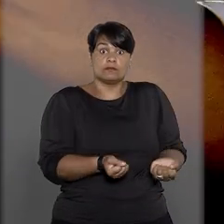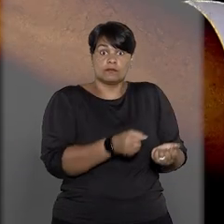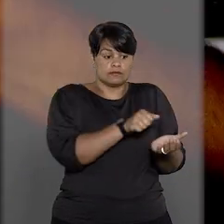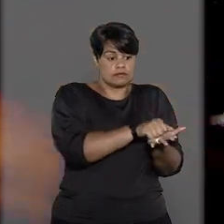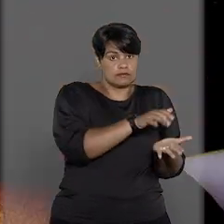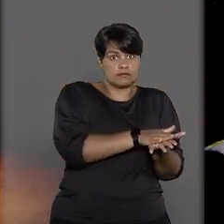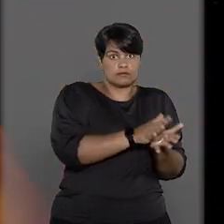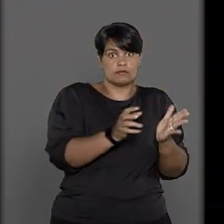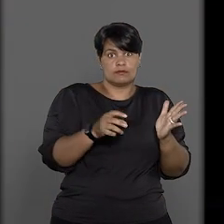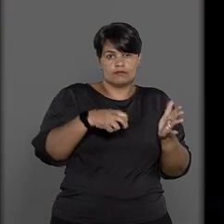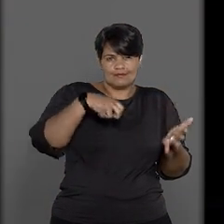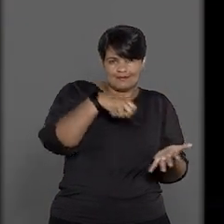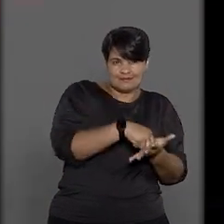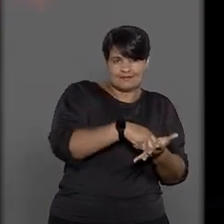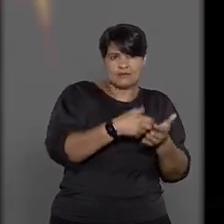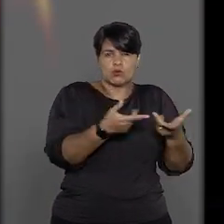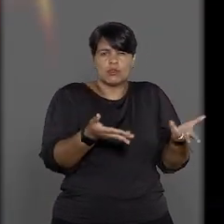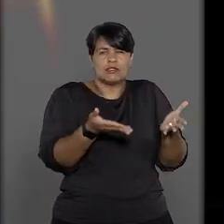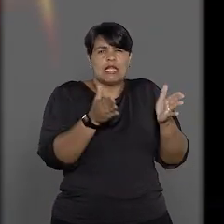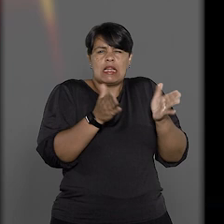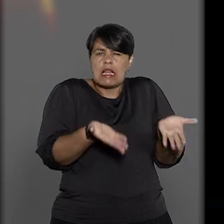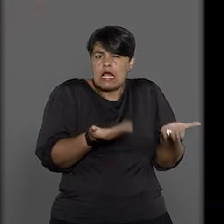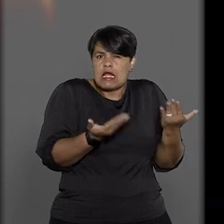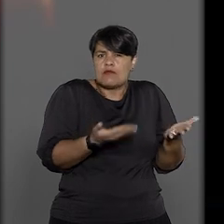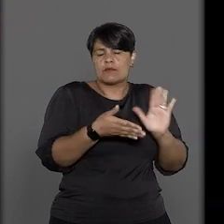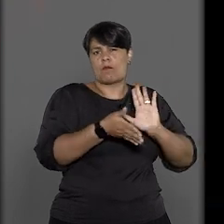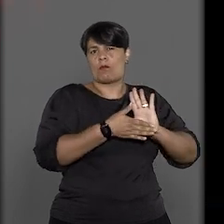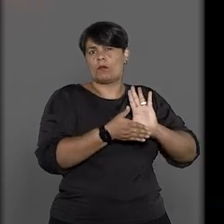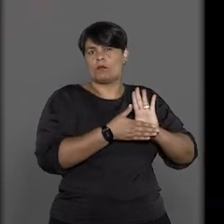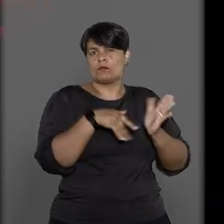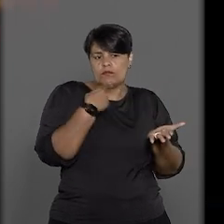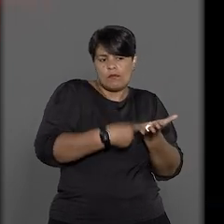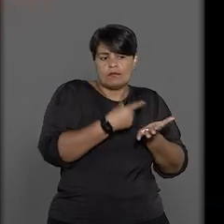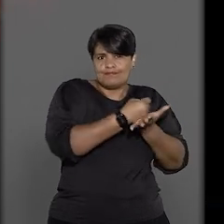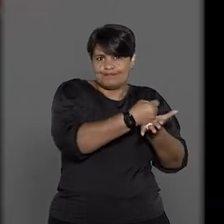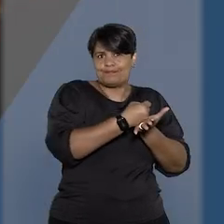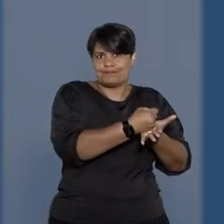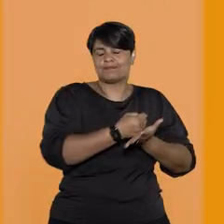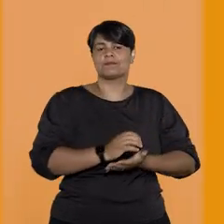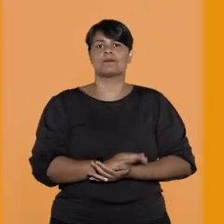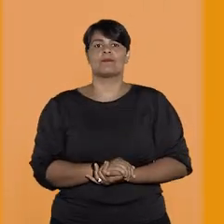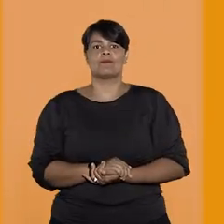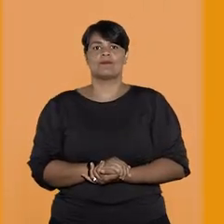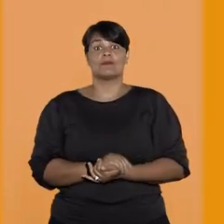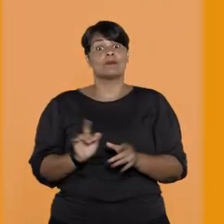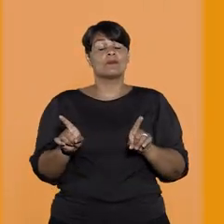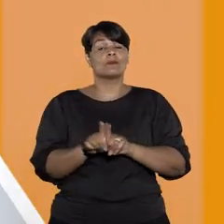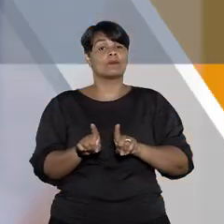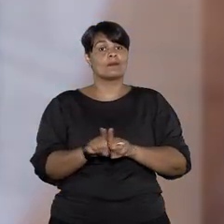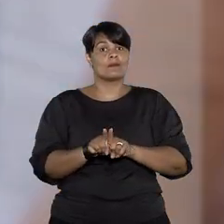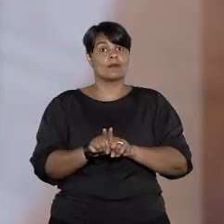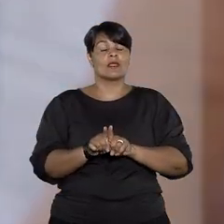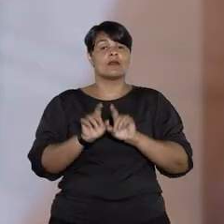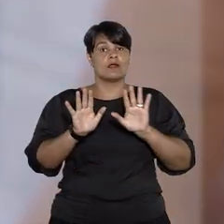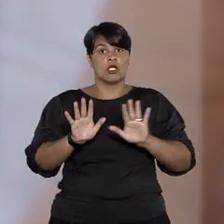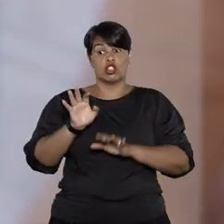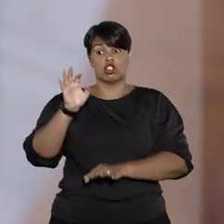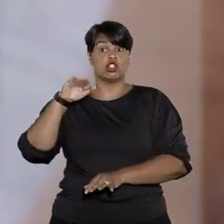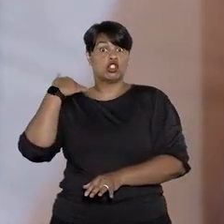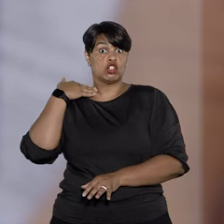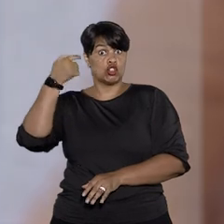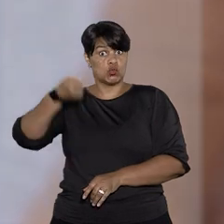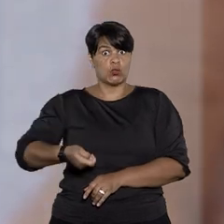sanções penais atípicas e mais brandas em proposta de acordo de colaboração. E mais, em regra,